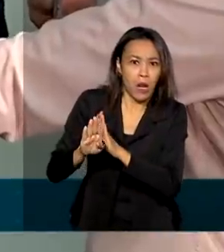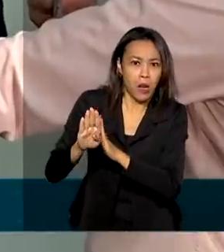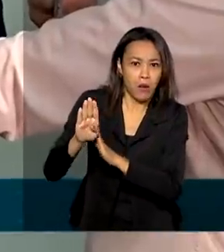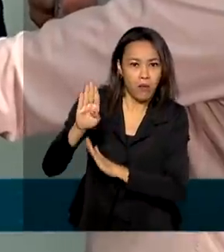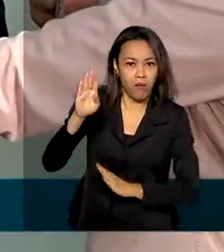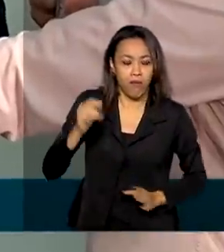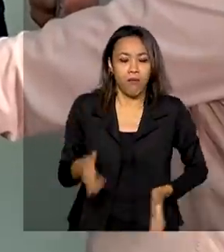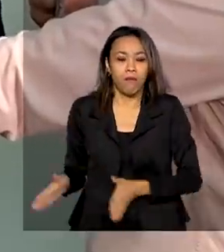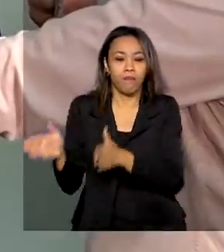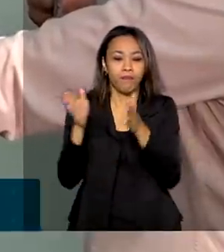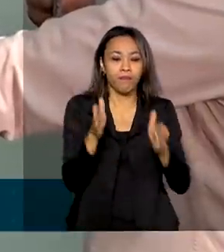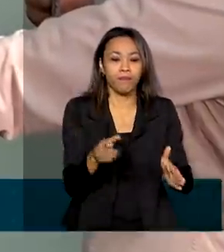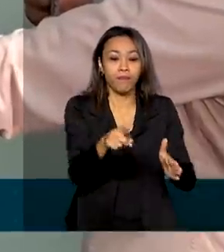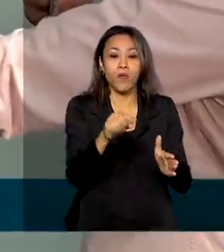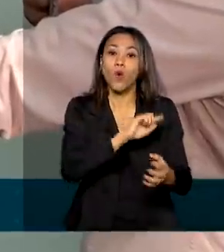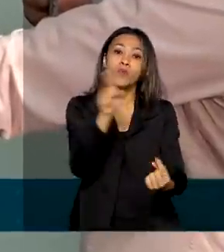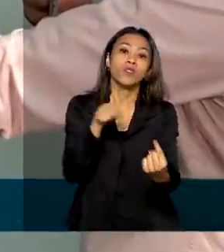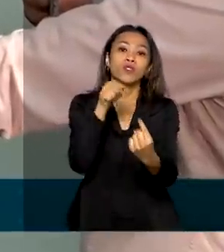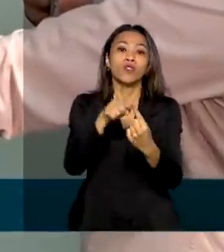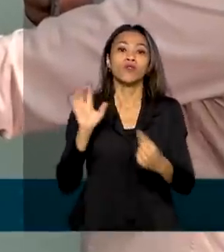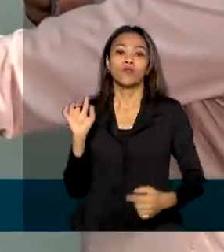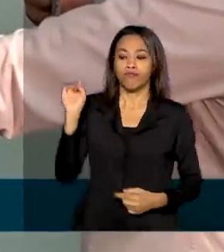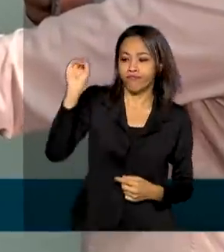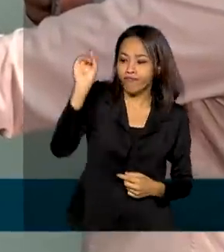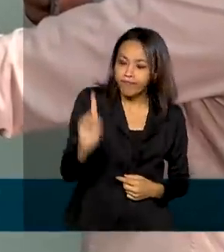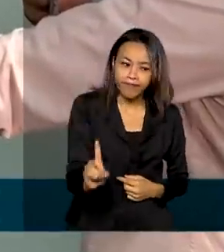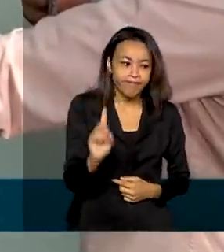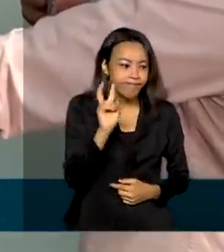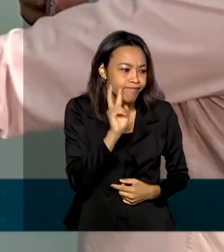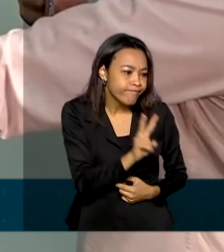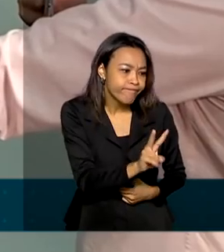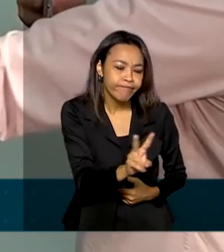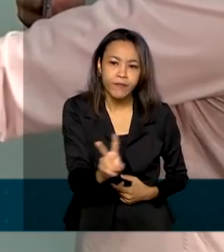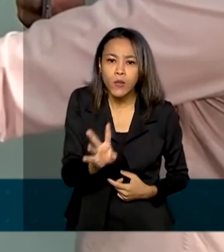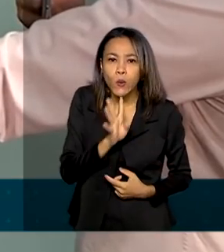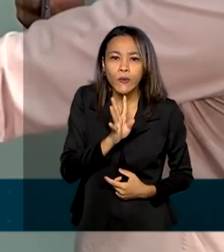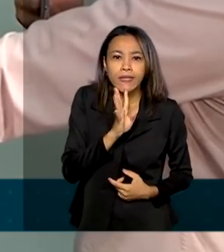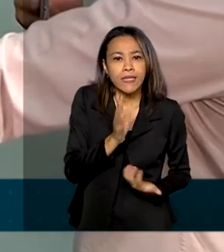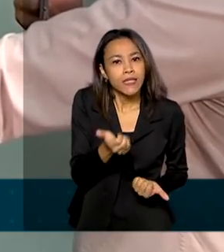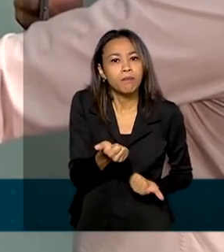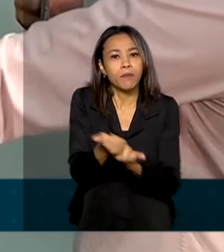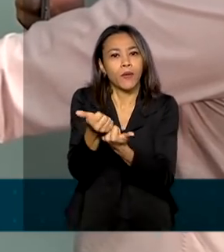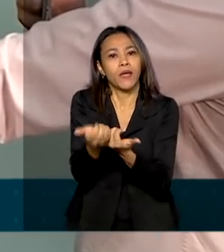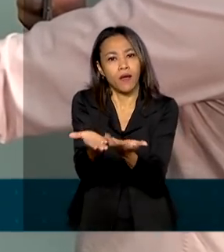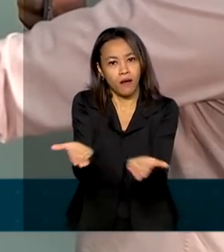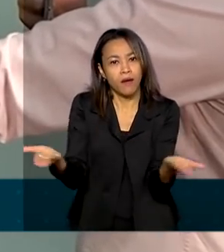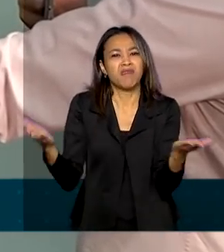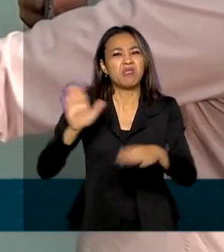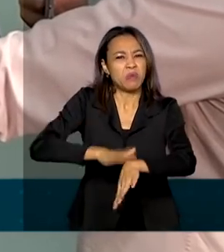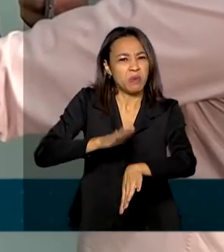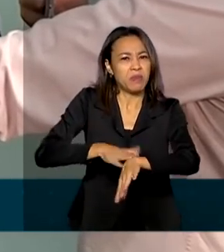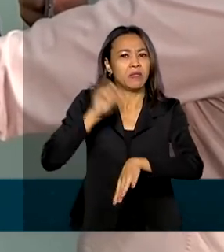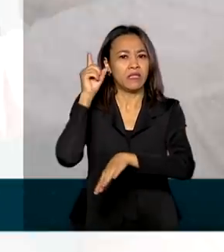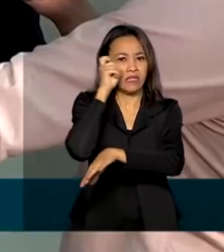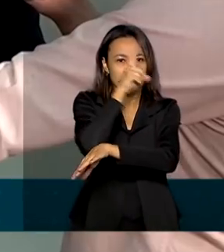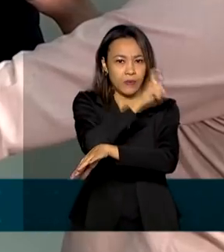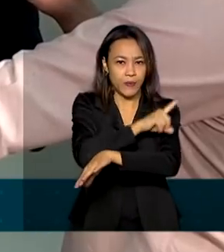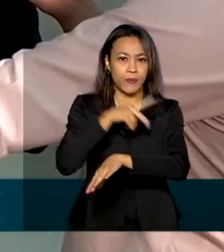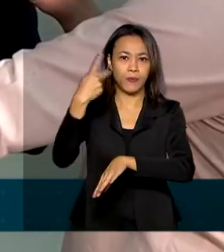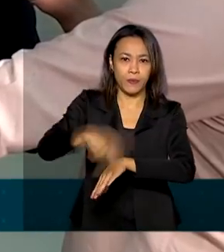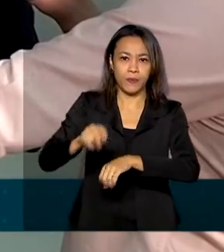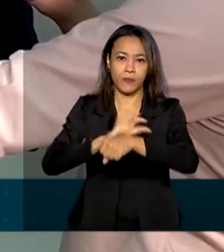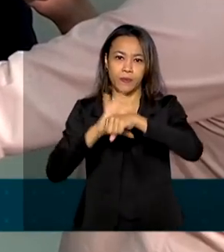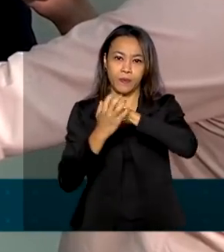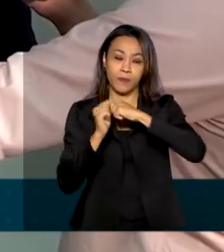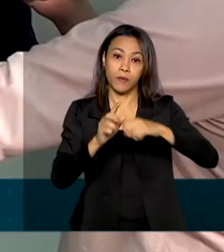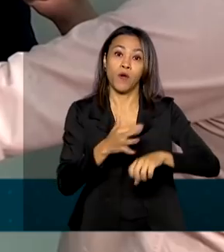de virmos para cá é realmente conhecer e prestar o apoio cerrado necessário nesse momento difícil da pandemia. Fora